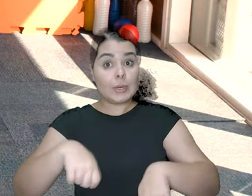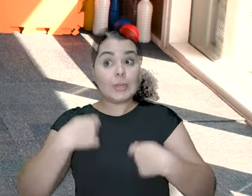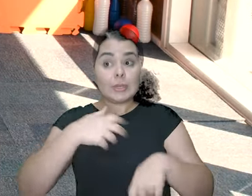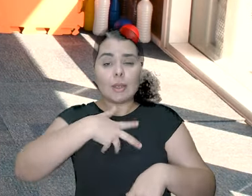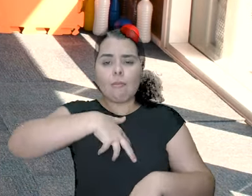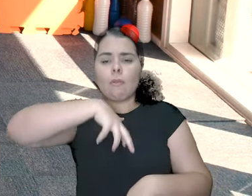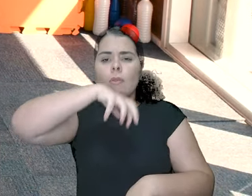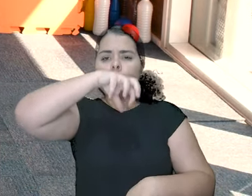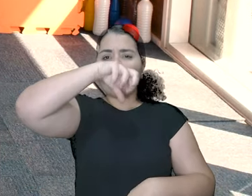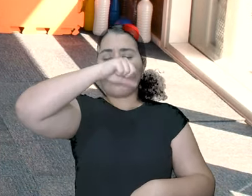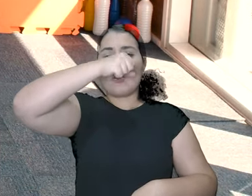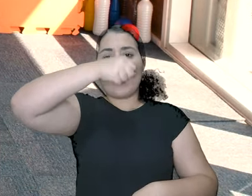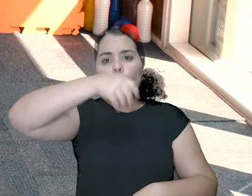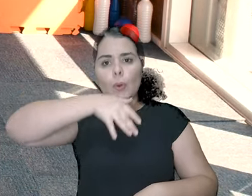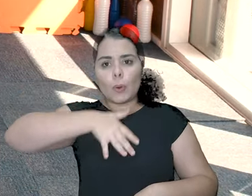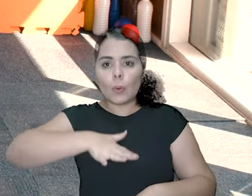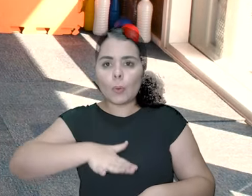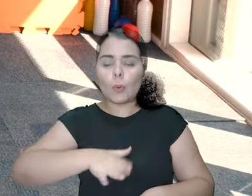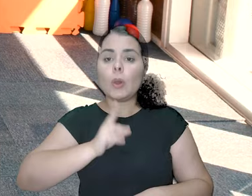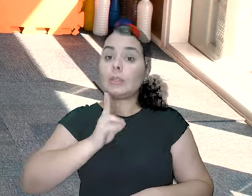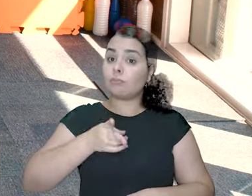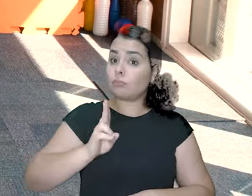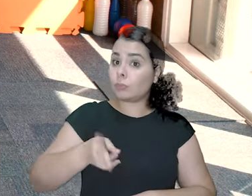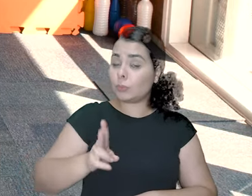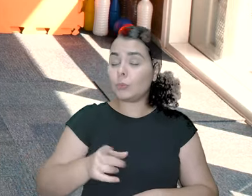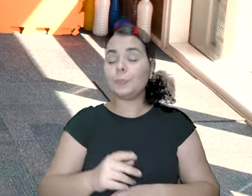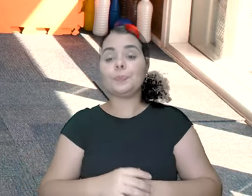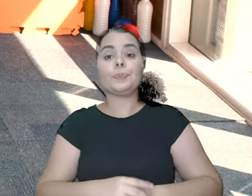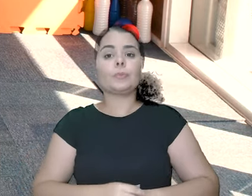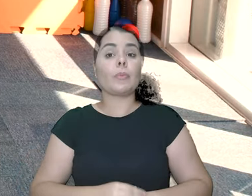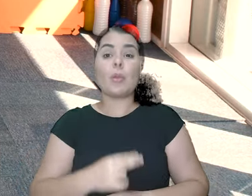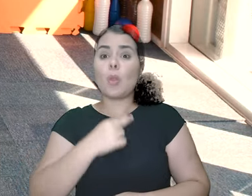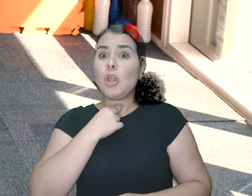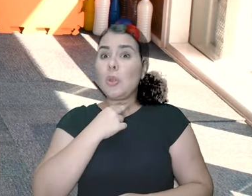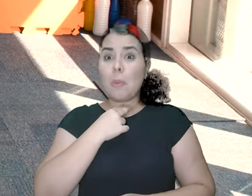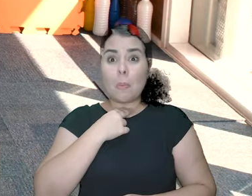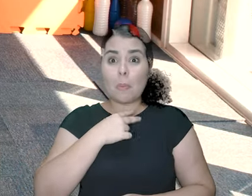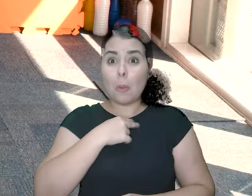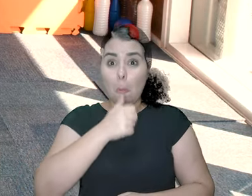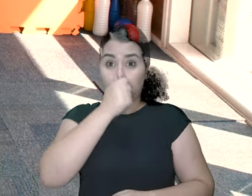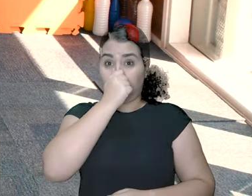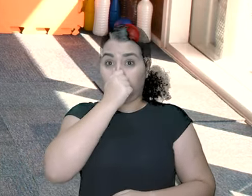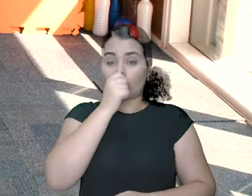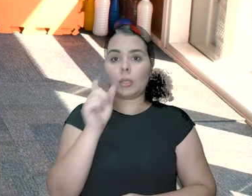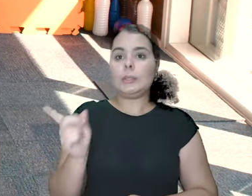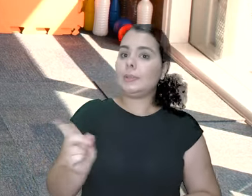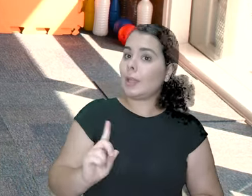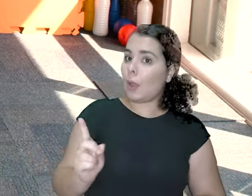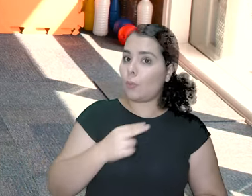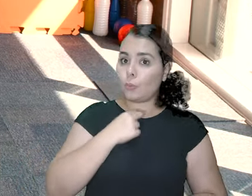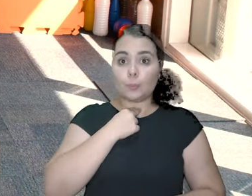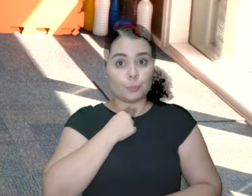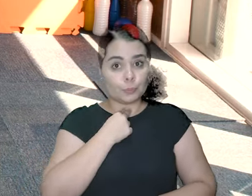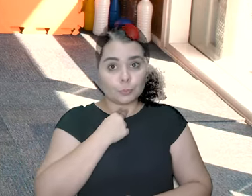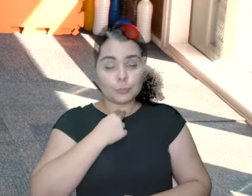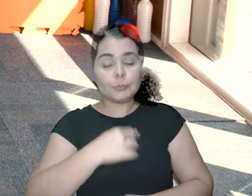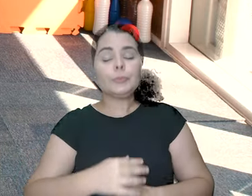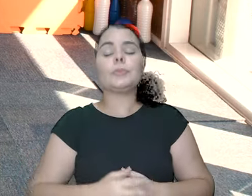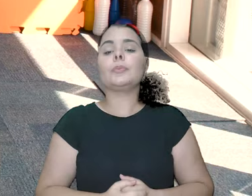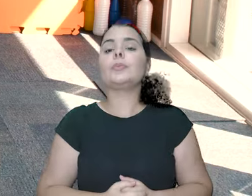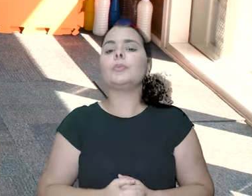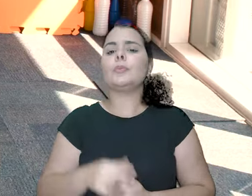respiração constante. Inspira e solta o ar. Não bloqueie a sua